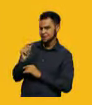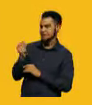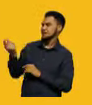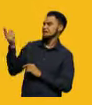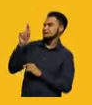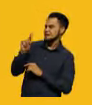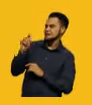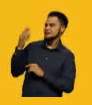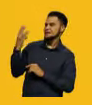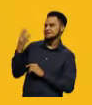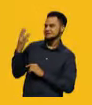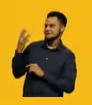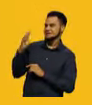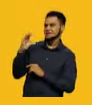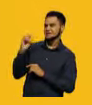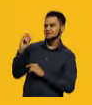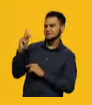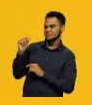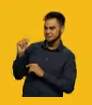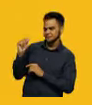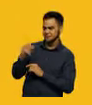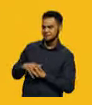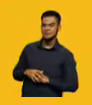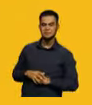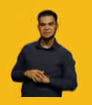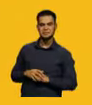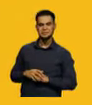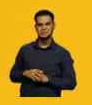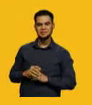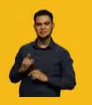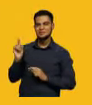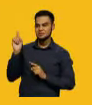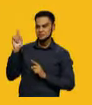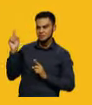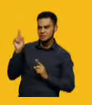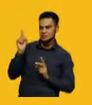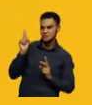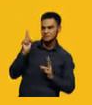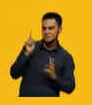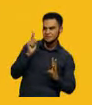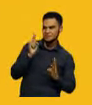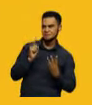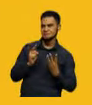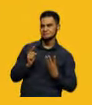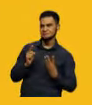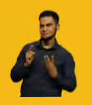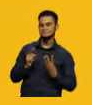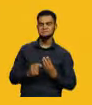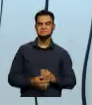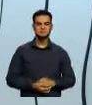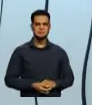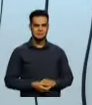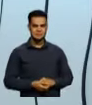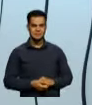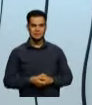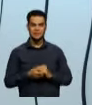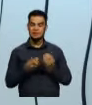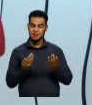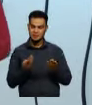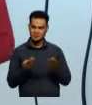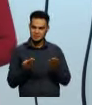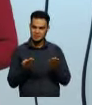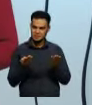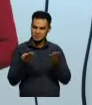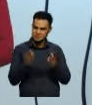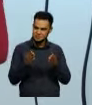terceira coluna, eu tenho a capa, que é o que vem em primeiro, na primeira página. Então, eu vou dobrar, vou